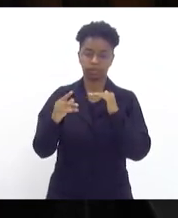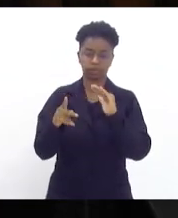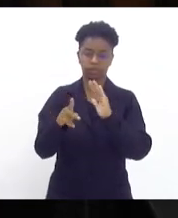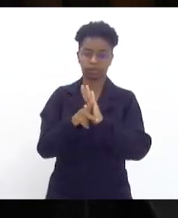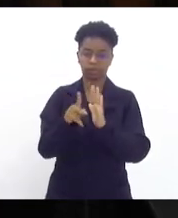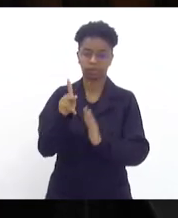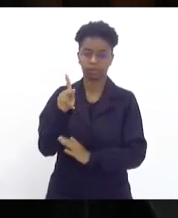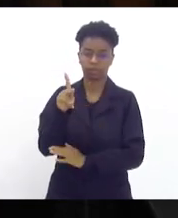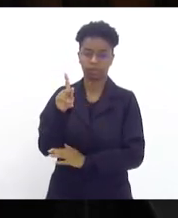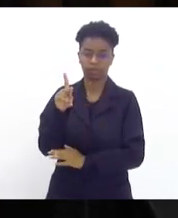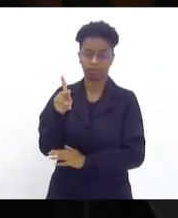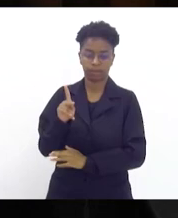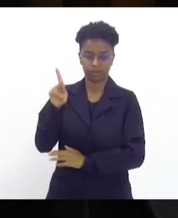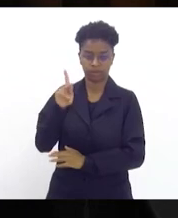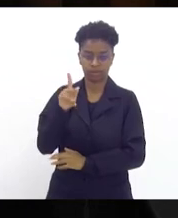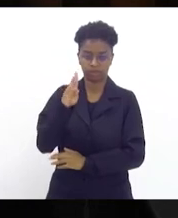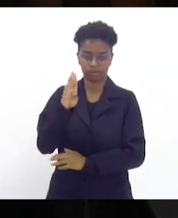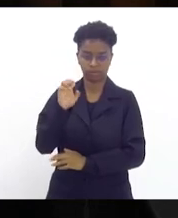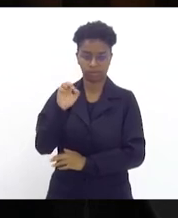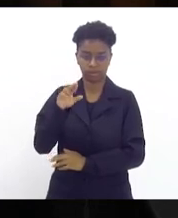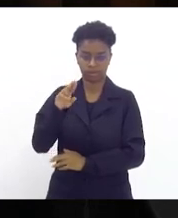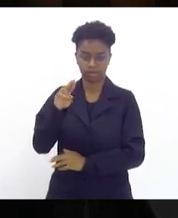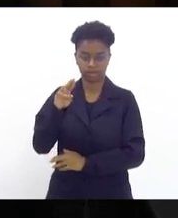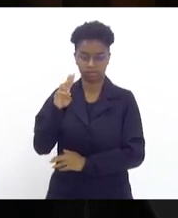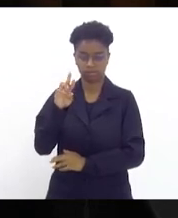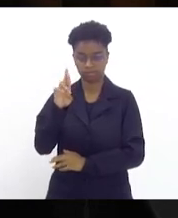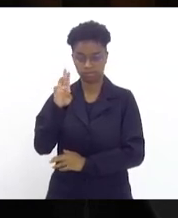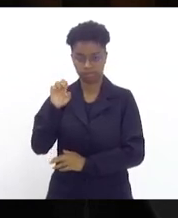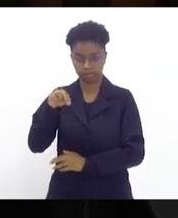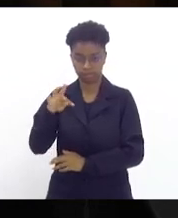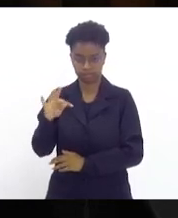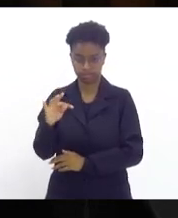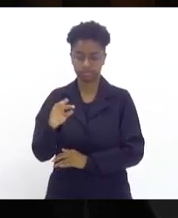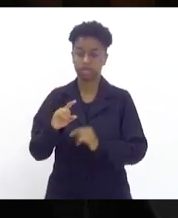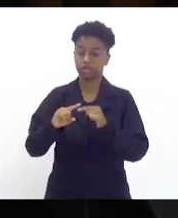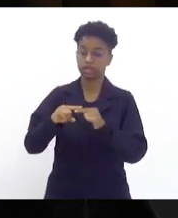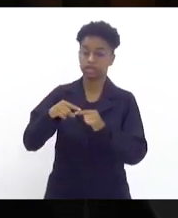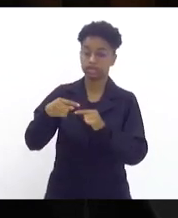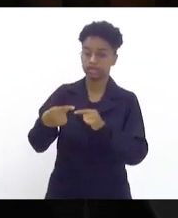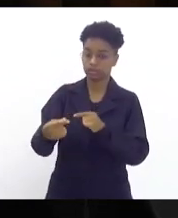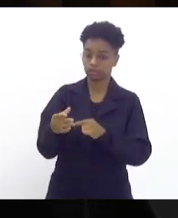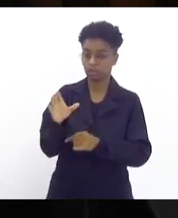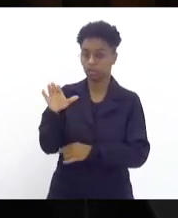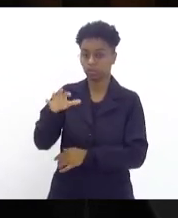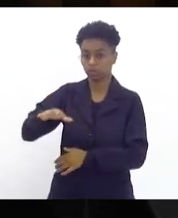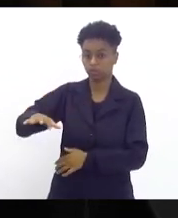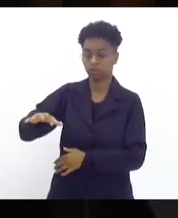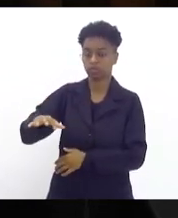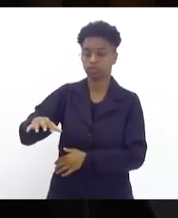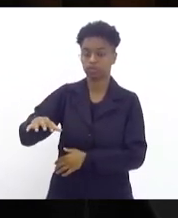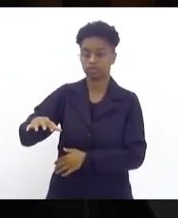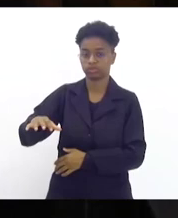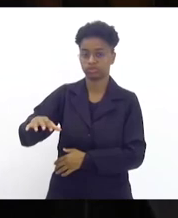Brent. depois, esta subsidiária da Petrobras